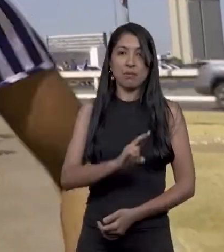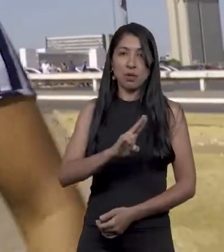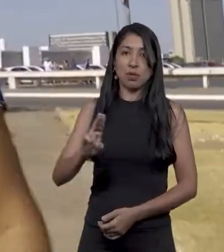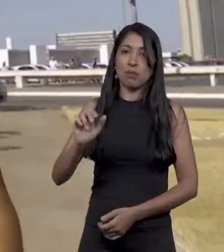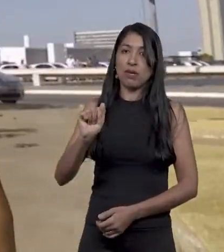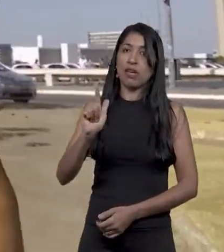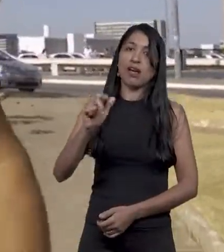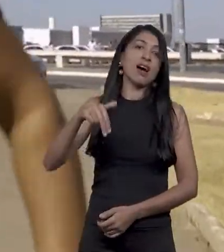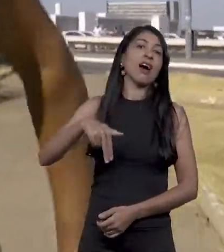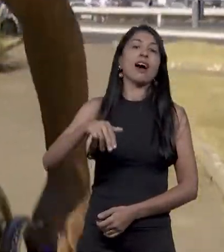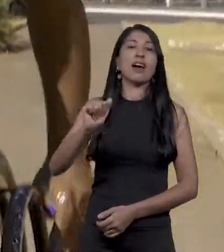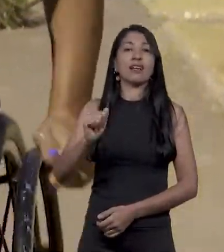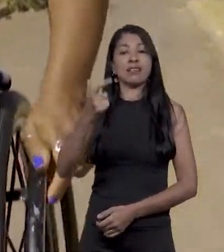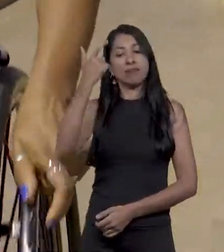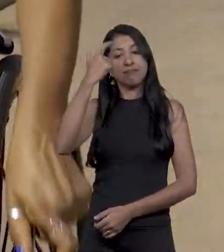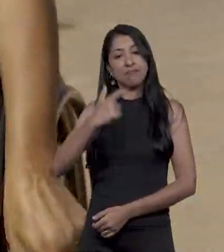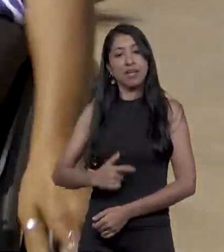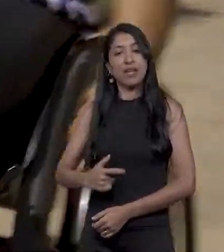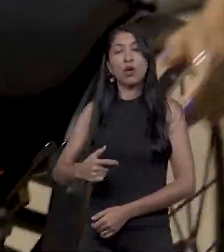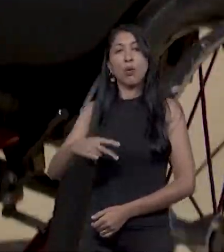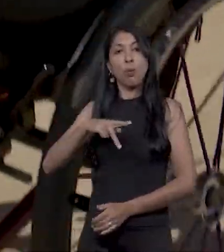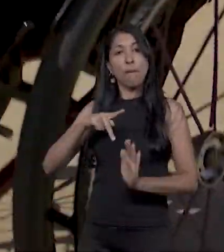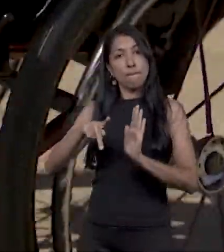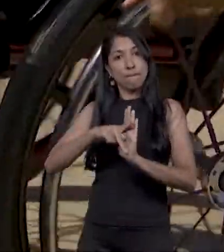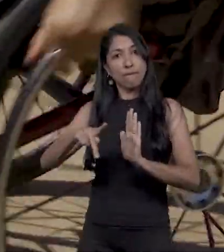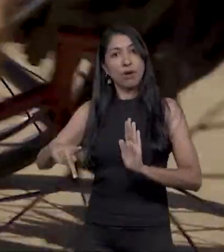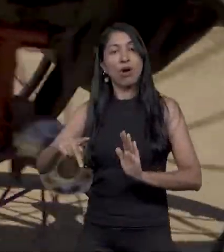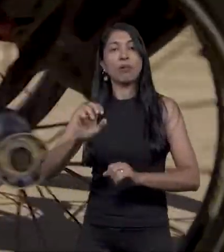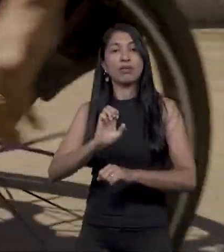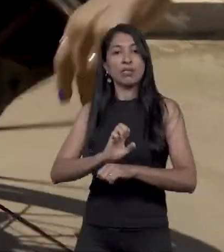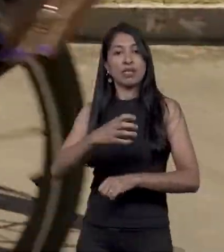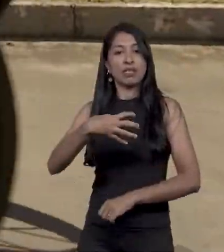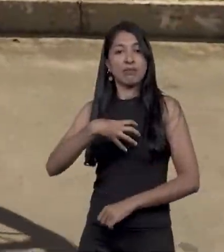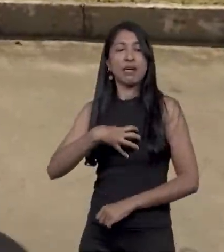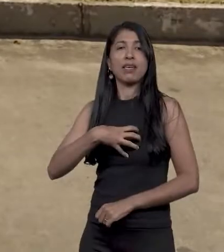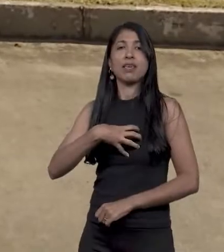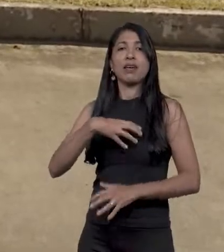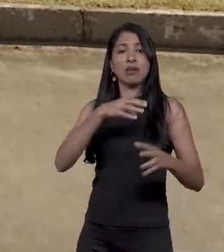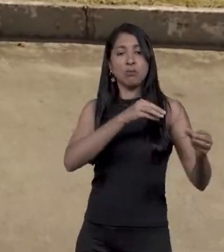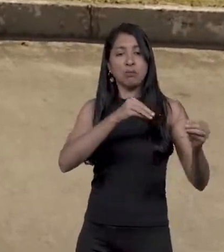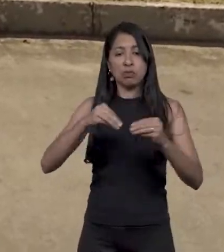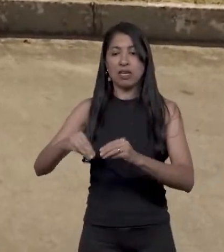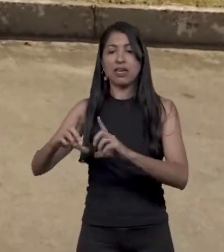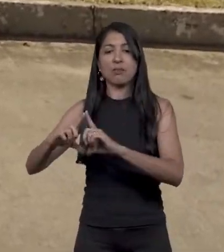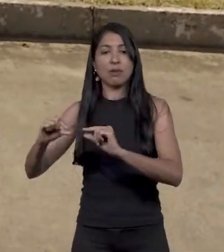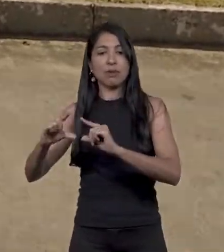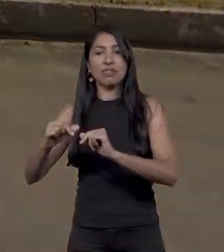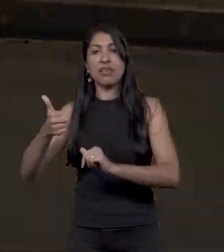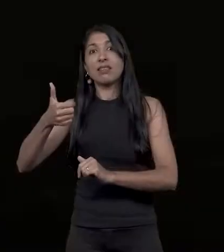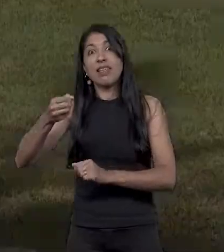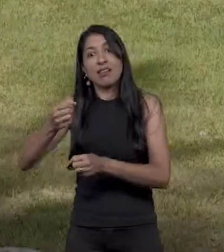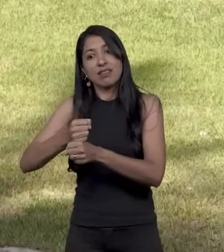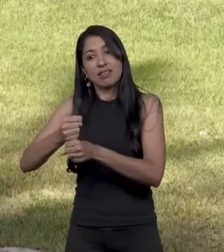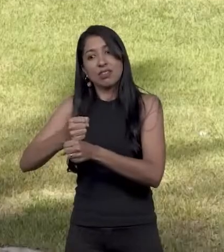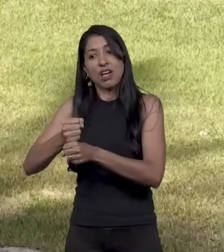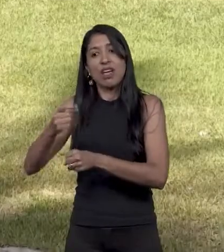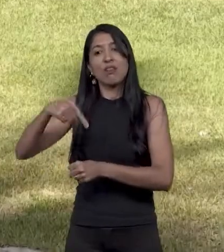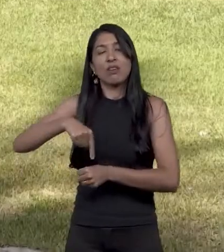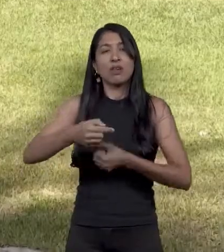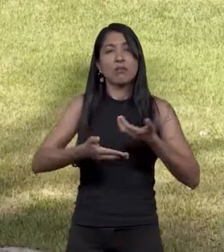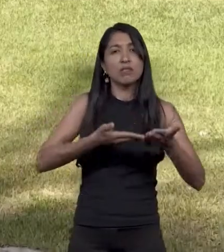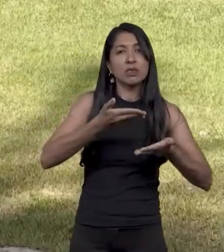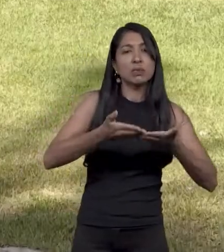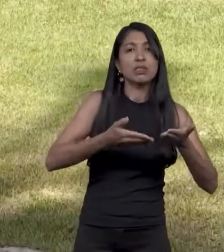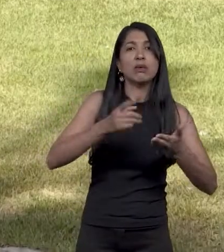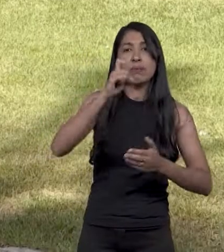Meu nome é Agna. Eu sou da Bahia. Estou em Brasília já há 10 anos. Vim para fazer um tratamento